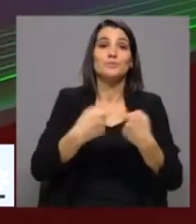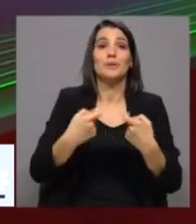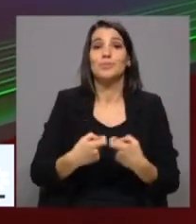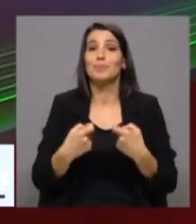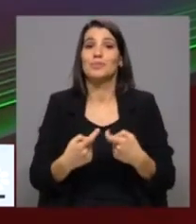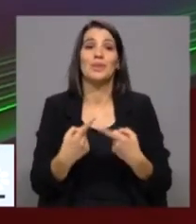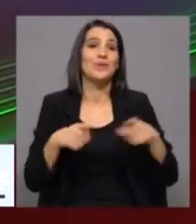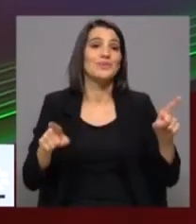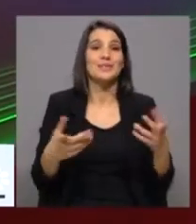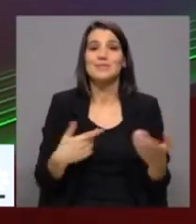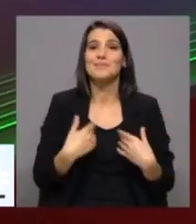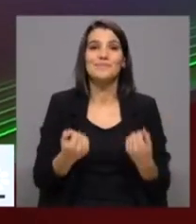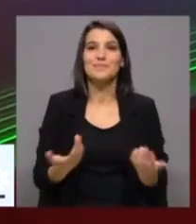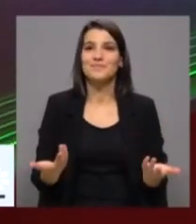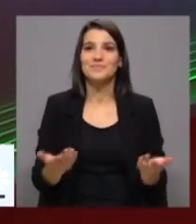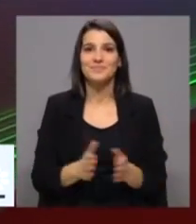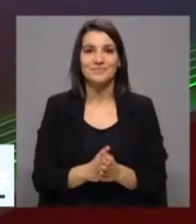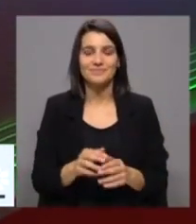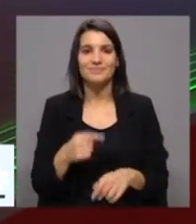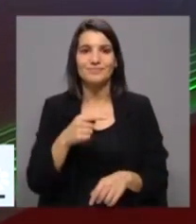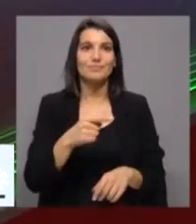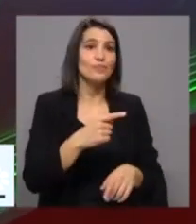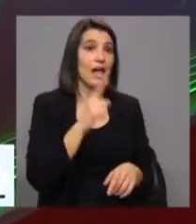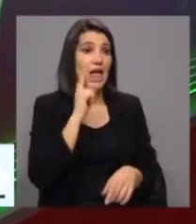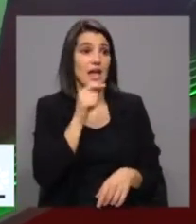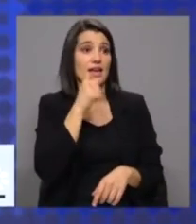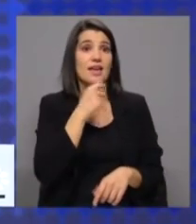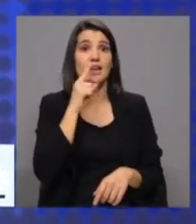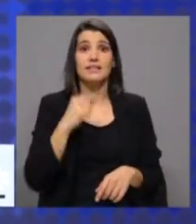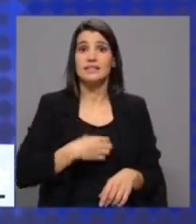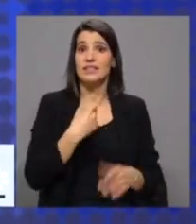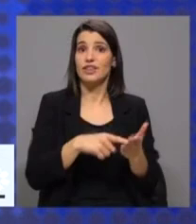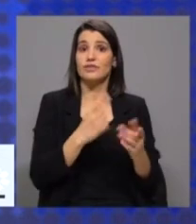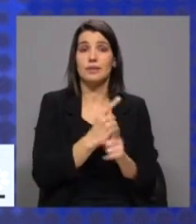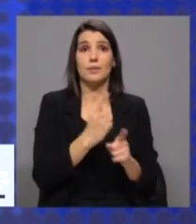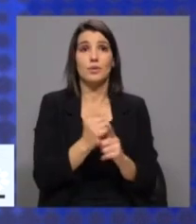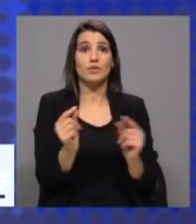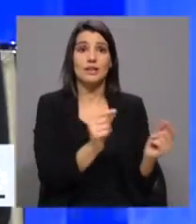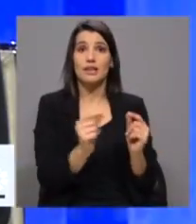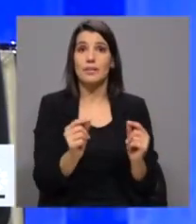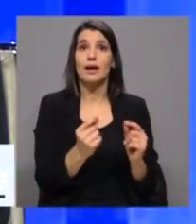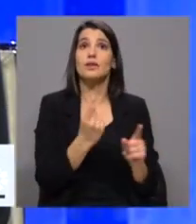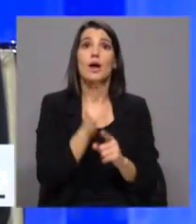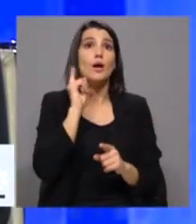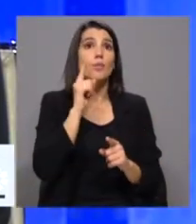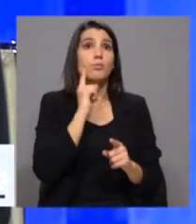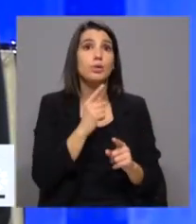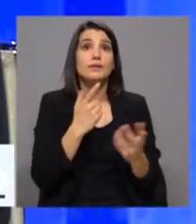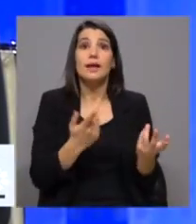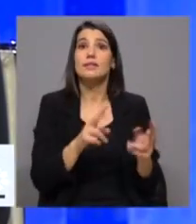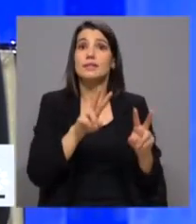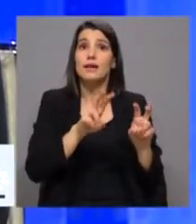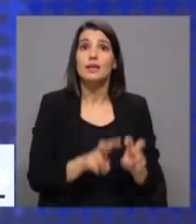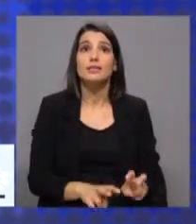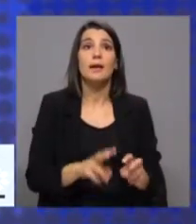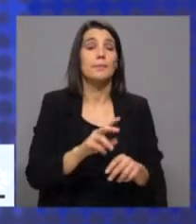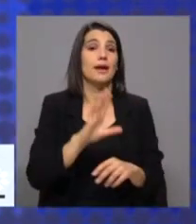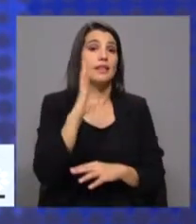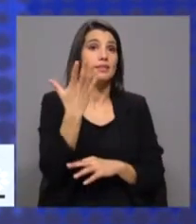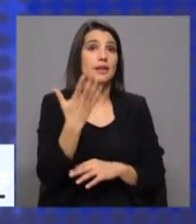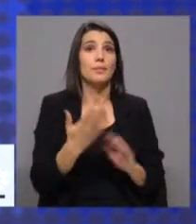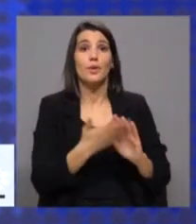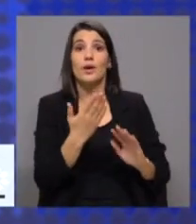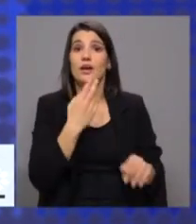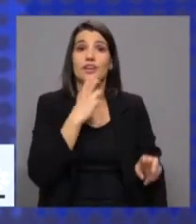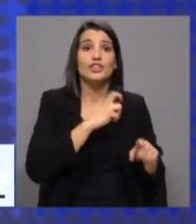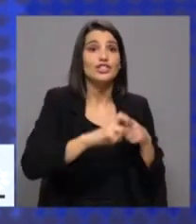precisamos falar, eu julgo que a Inês sente a mesma falta que eu, de que nestes debates vamos ao que conta, vamos ao clima, vamos à energia, temos tão